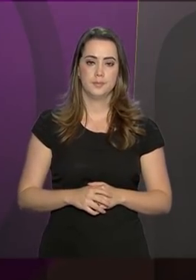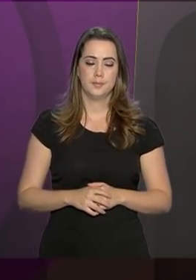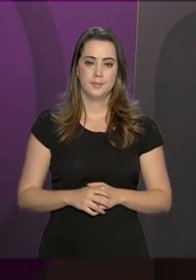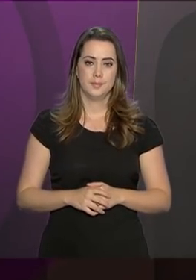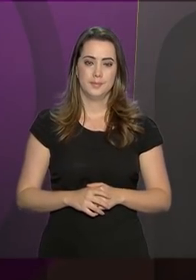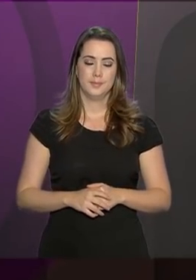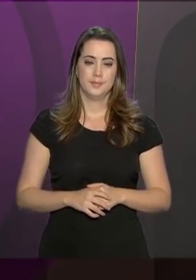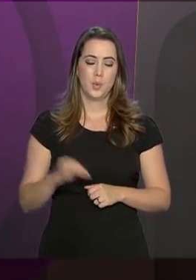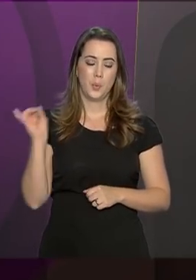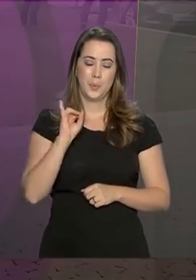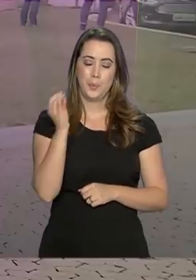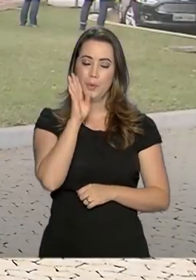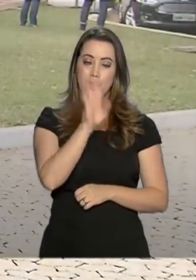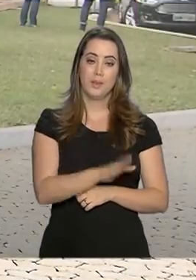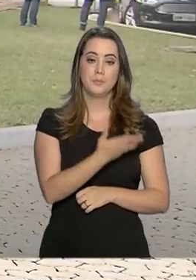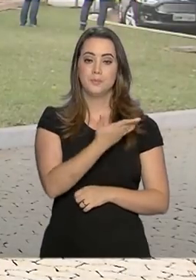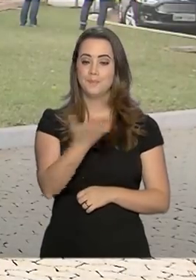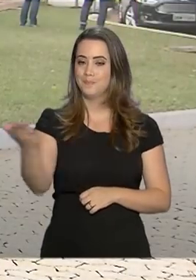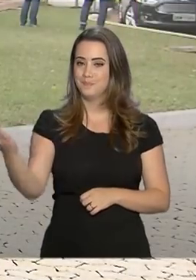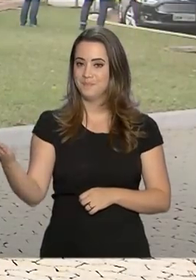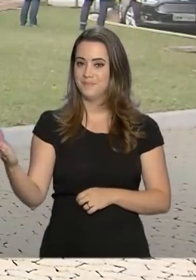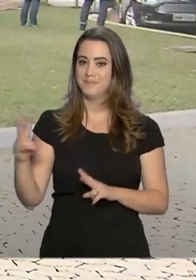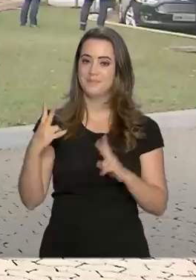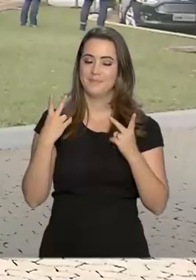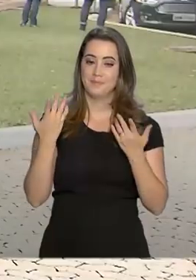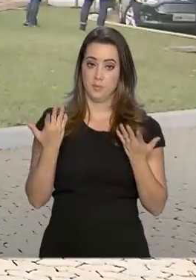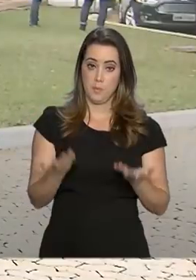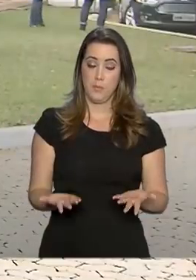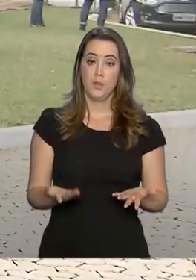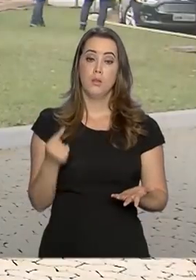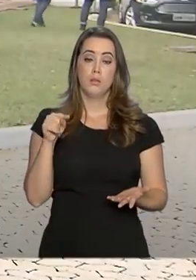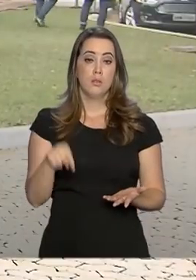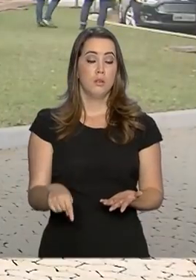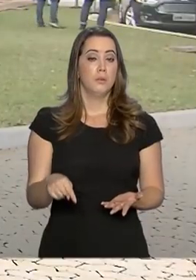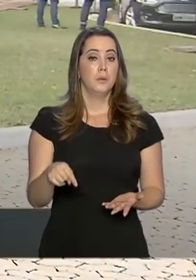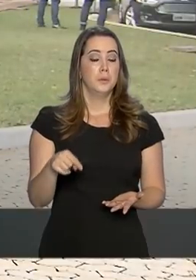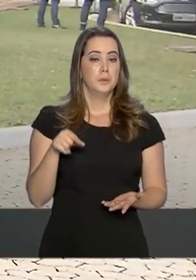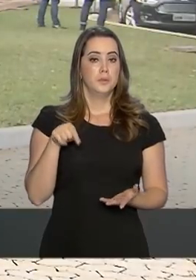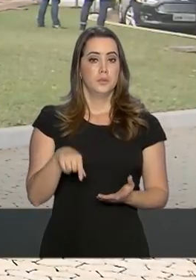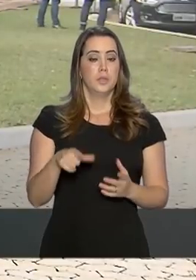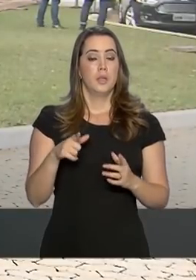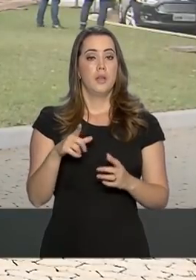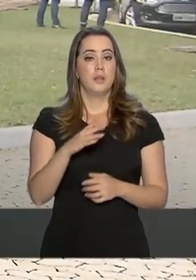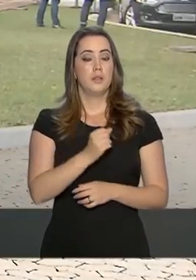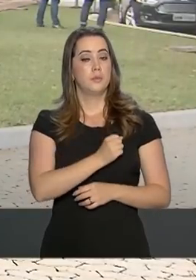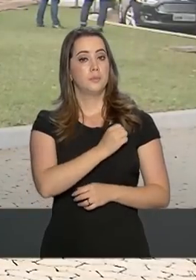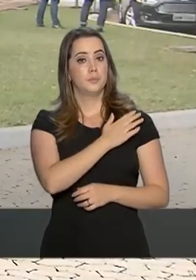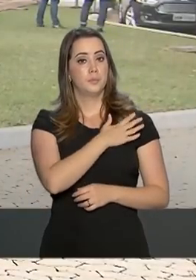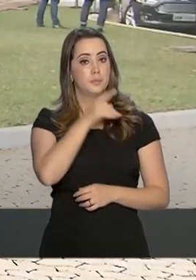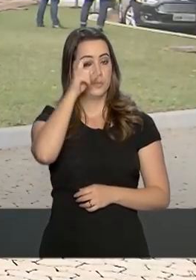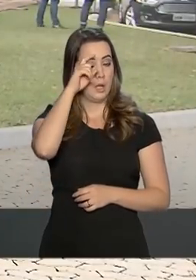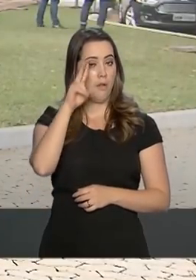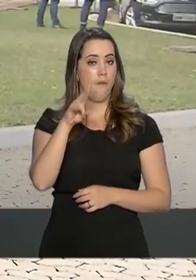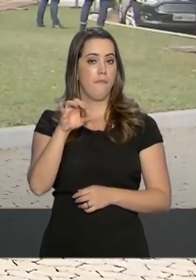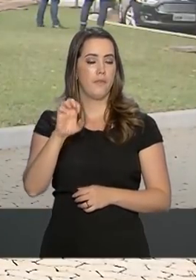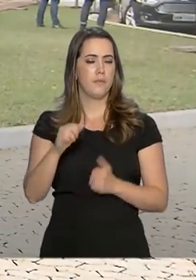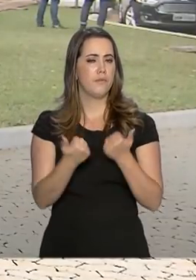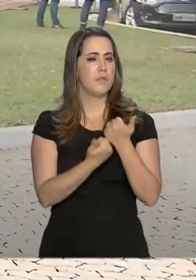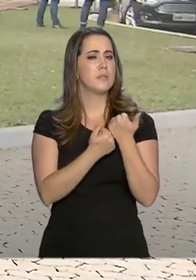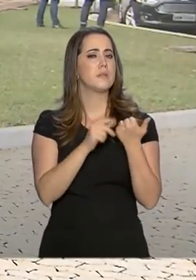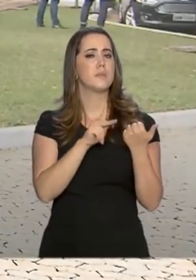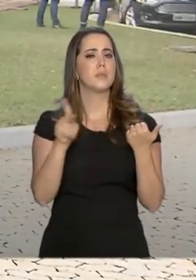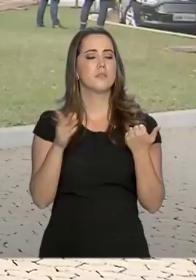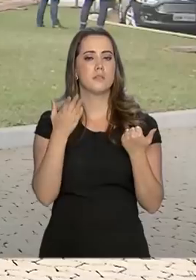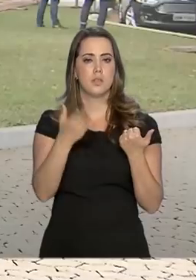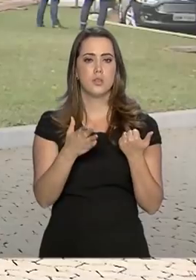Boa tarde, Ricardo Boa tarde para você Boa tarde a todos que nos acompanham Olha, hoje aqui na vice-presidência Um dia é uma tarde bastante tranquila Na